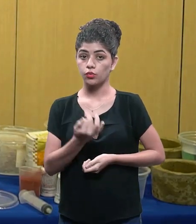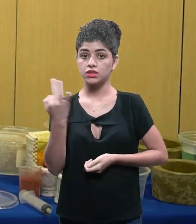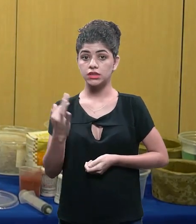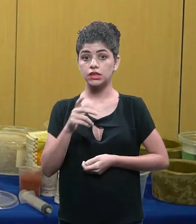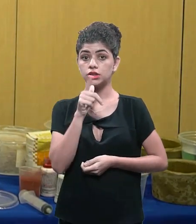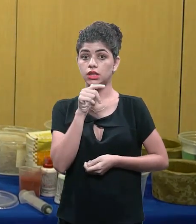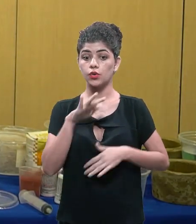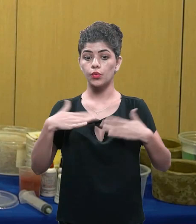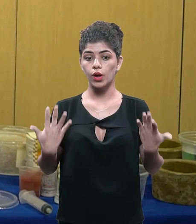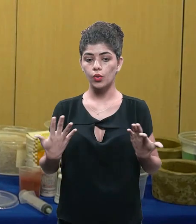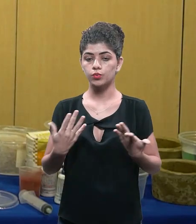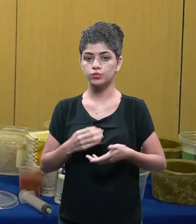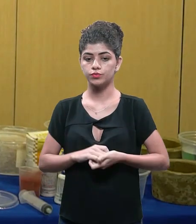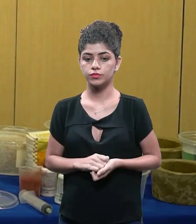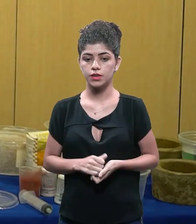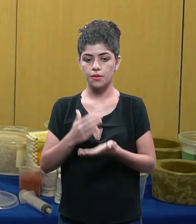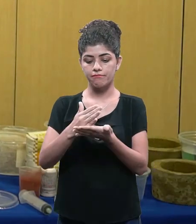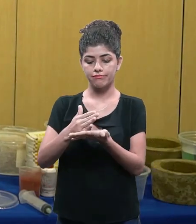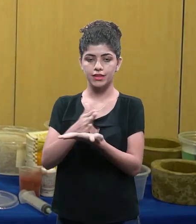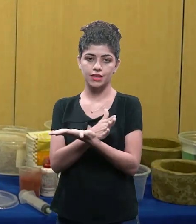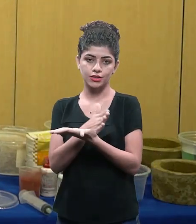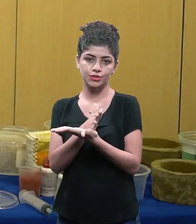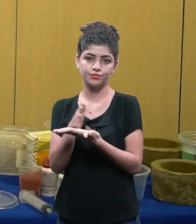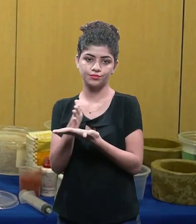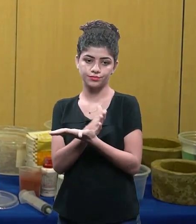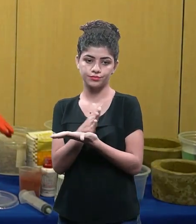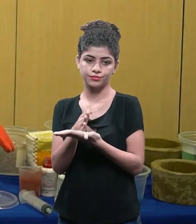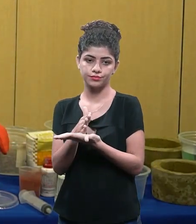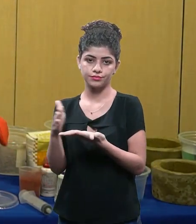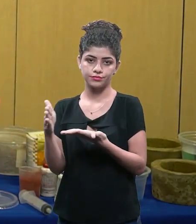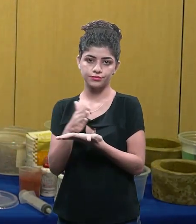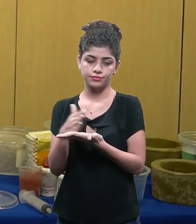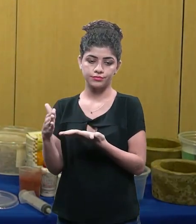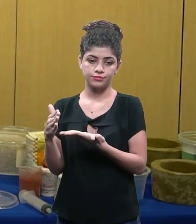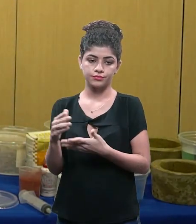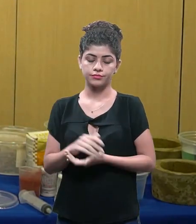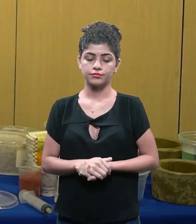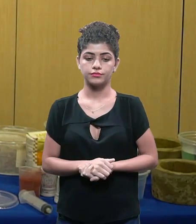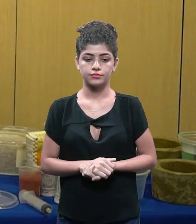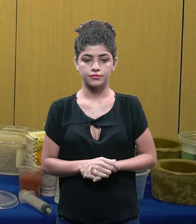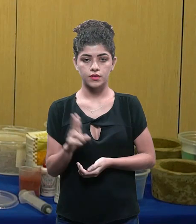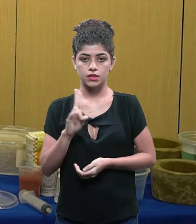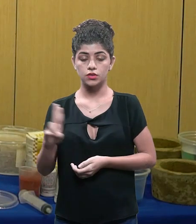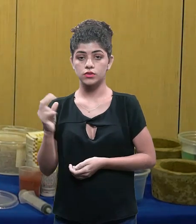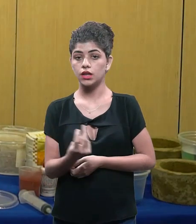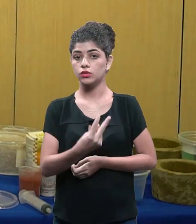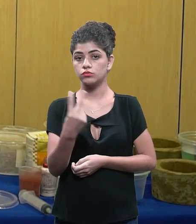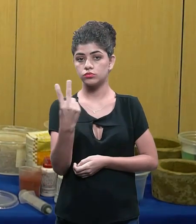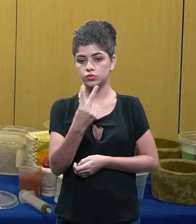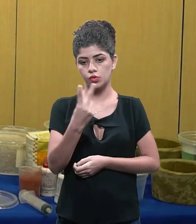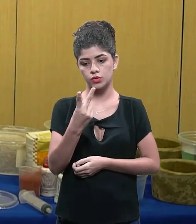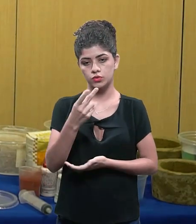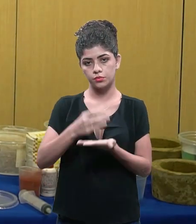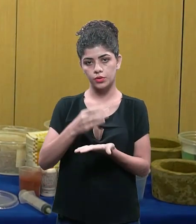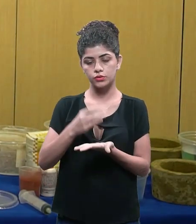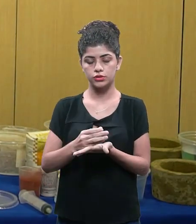ok quantidade de água pessoal é o que metade da água para o cimento então se eu